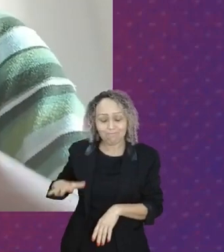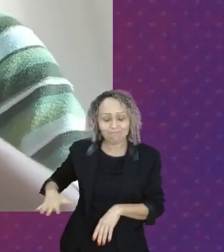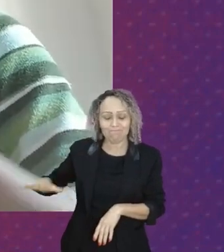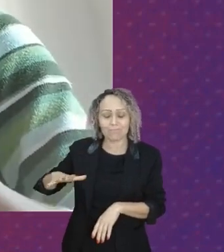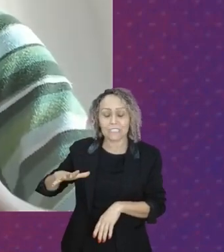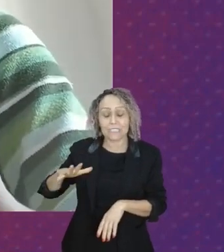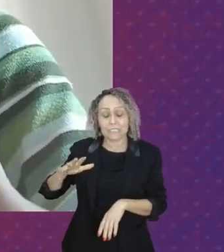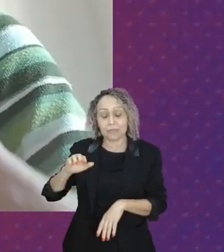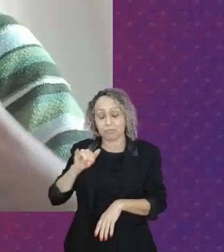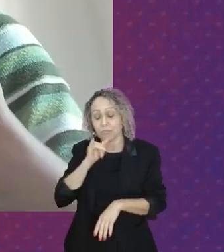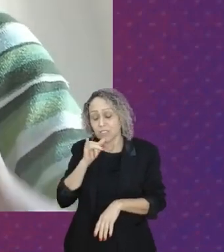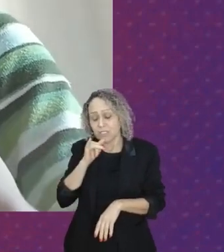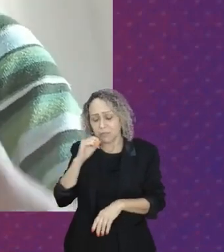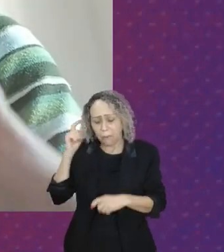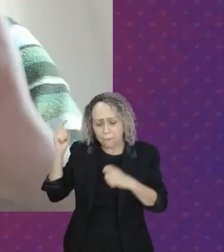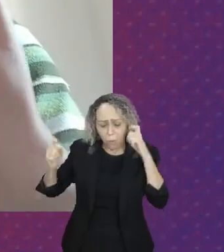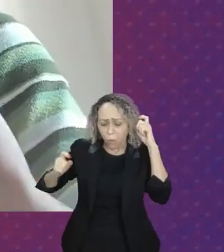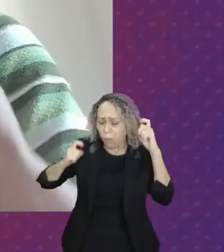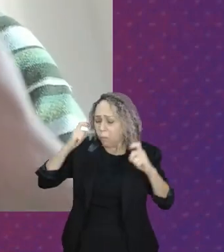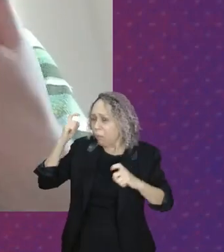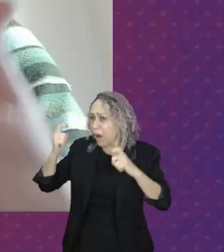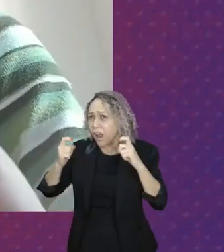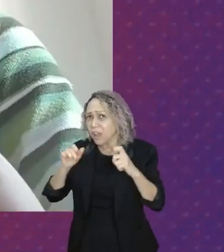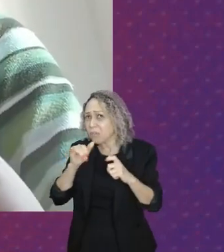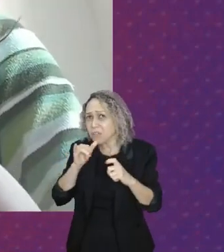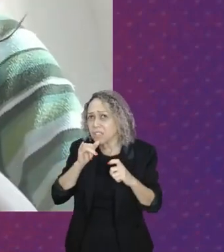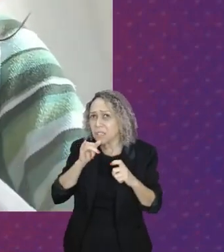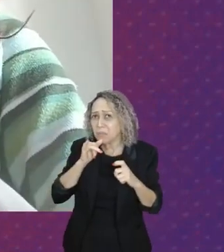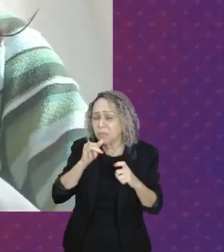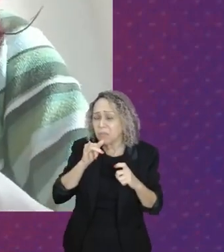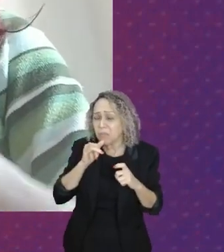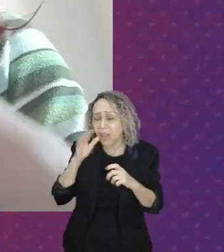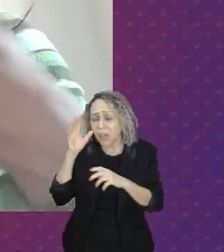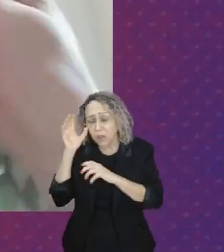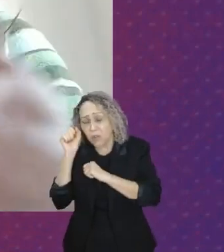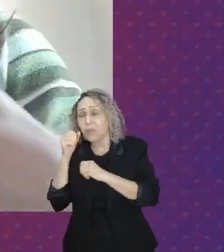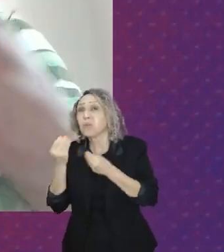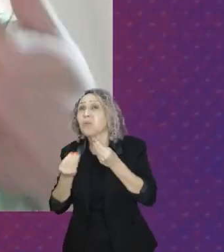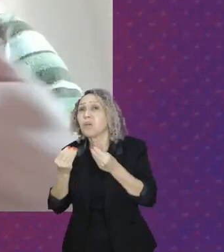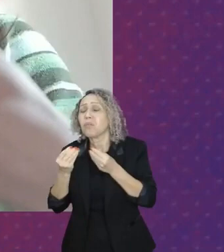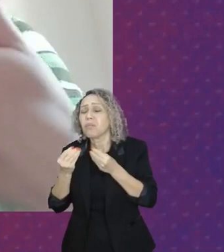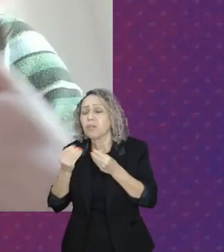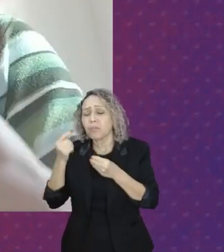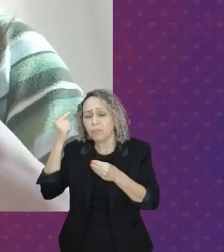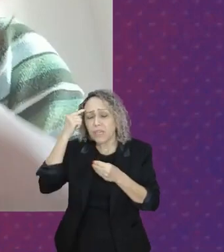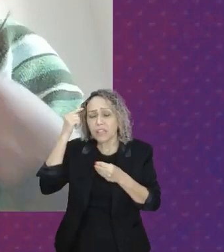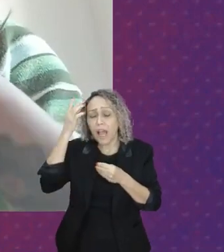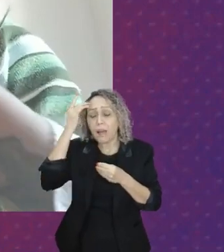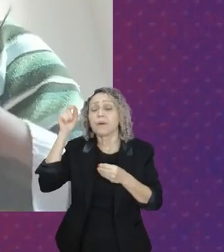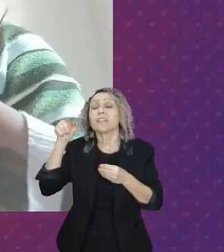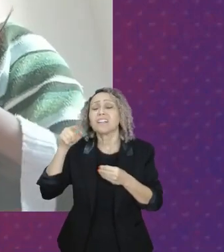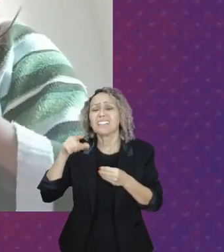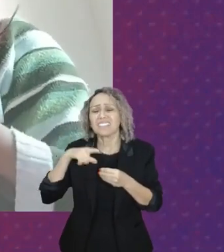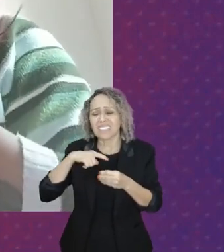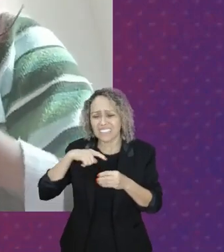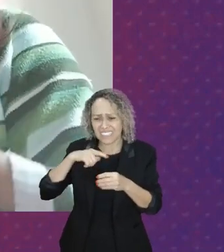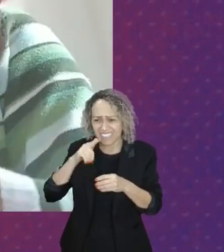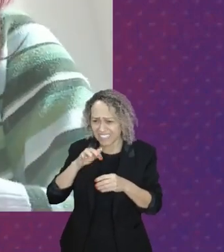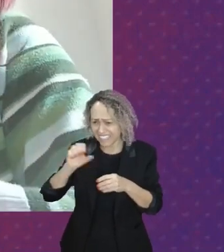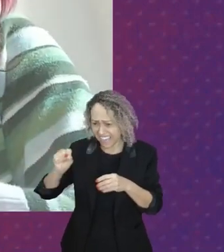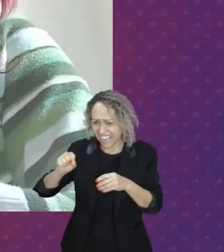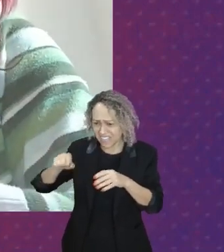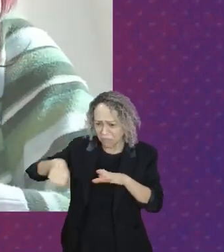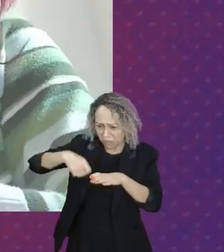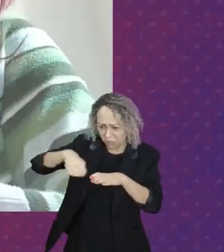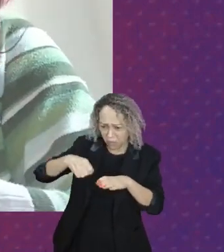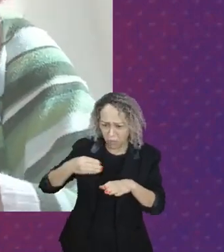o alimento das crianças e da família no outro dia. Essa correria do dia a dia faz com que a gente se afaste da